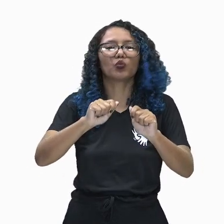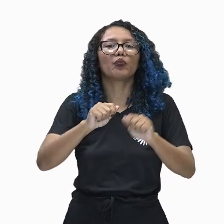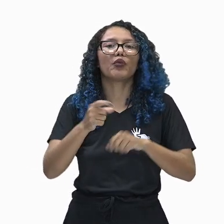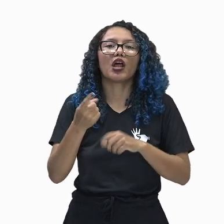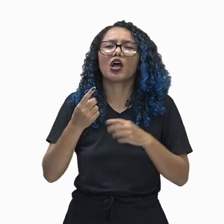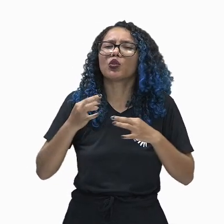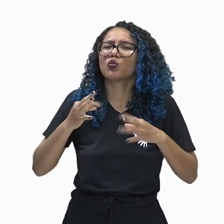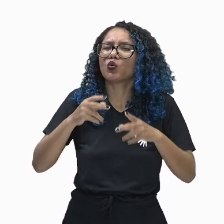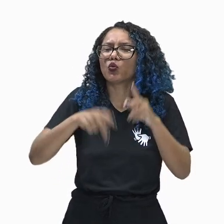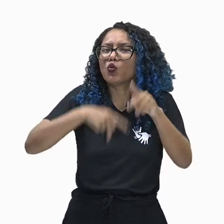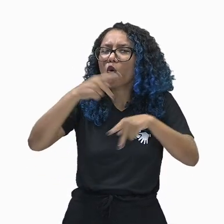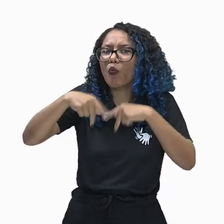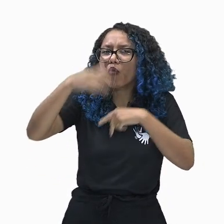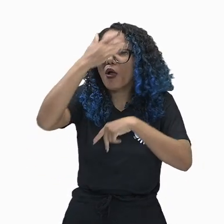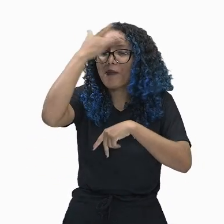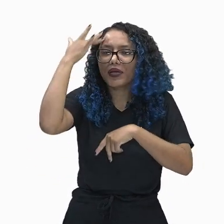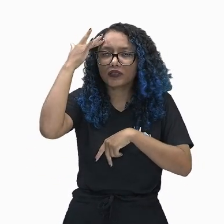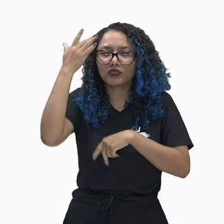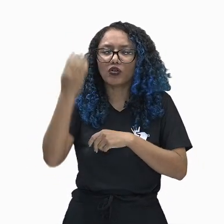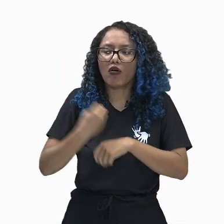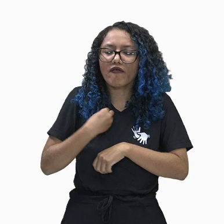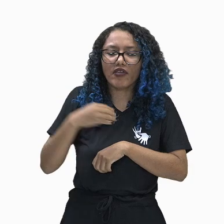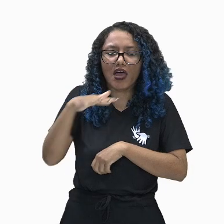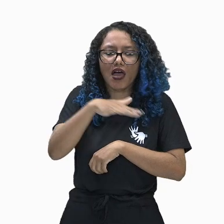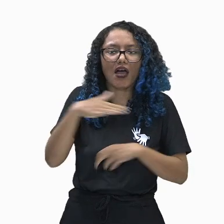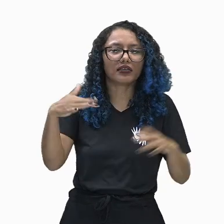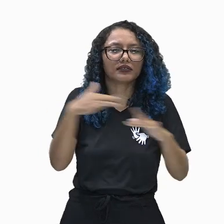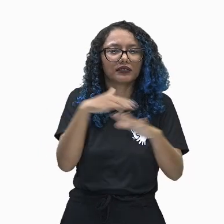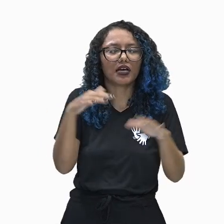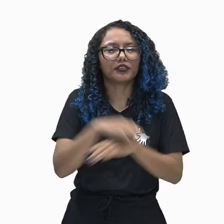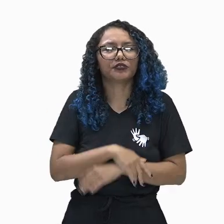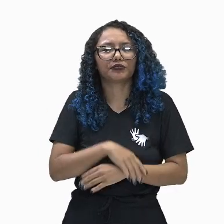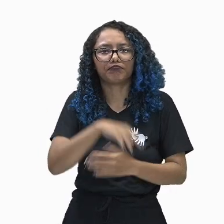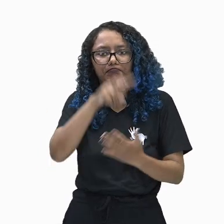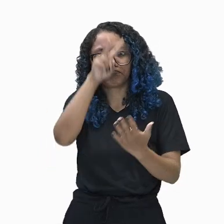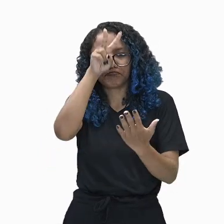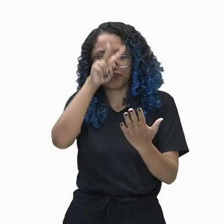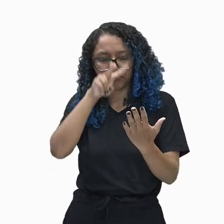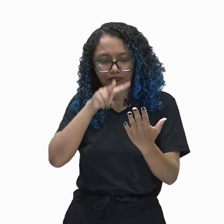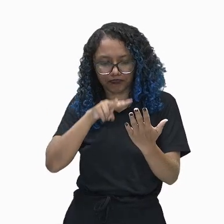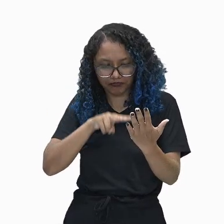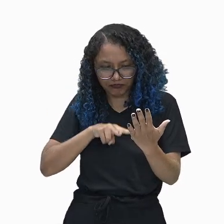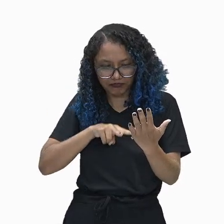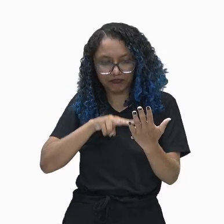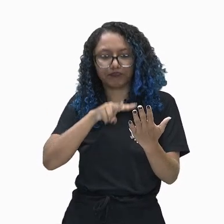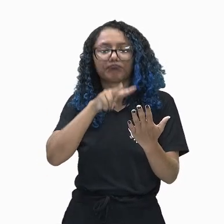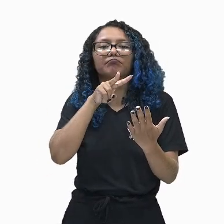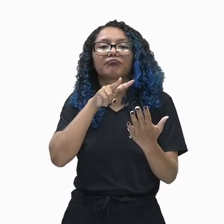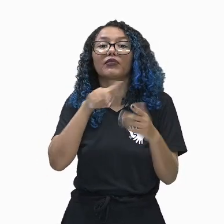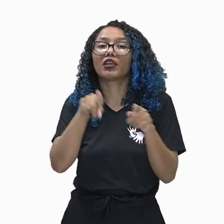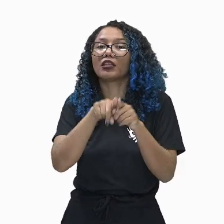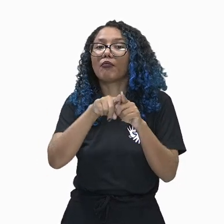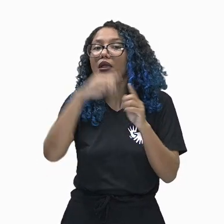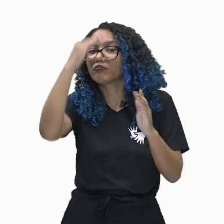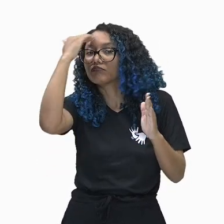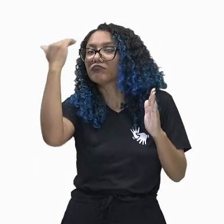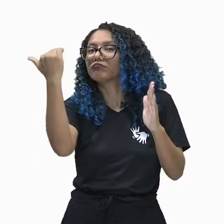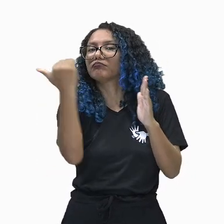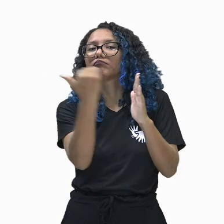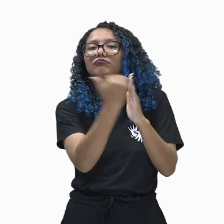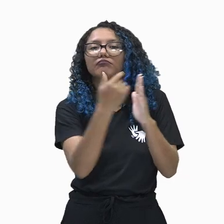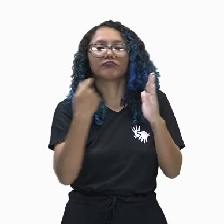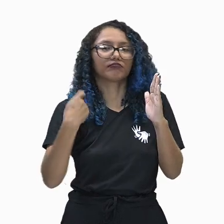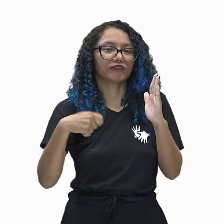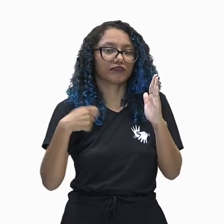aquelas pessoas que viviam ali na cidade, eles pudessem observar e, principalmente, obedecer as leis.